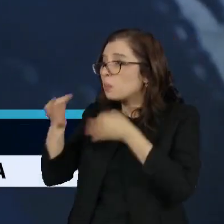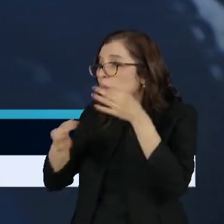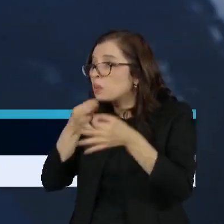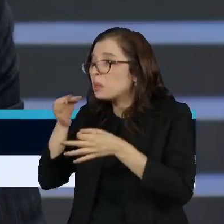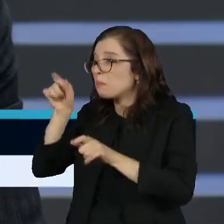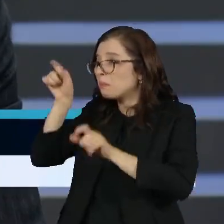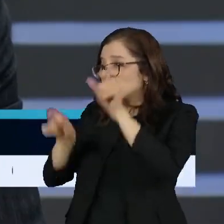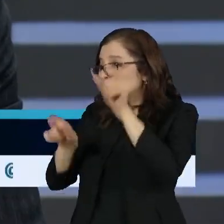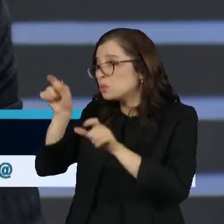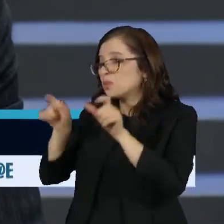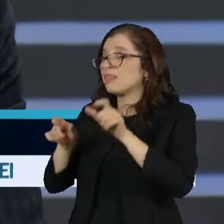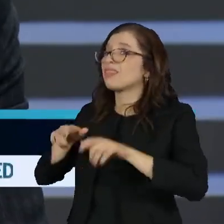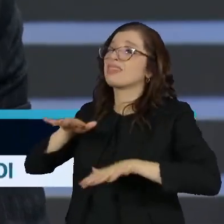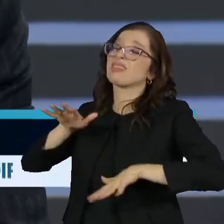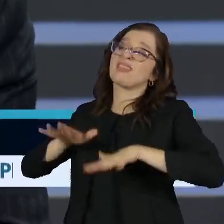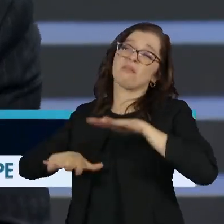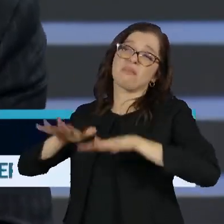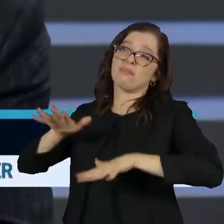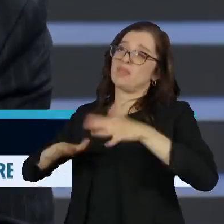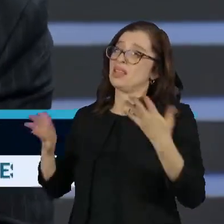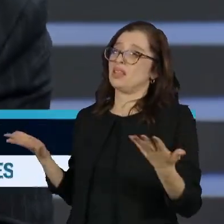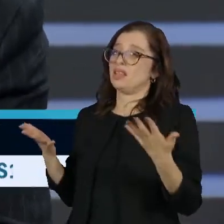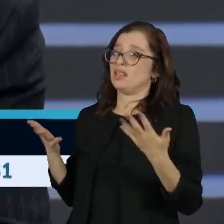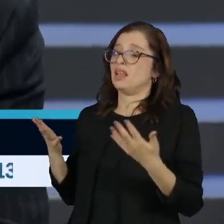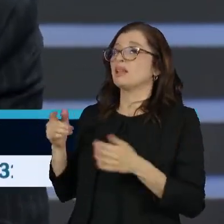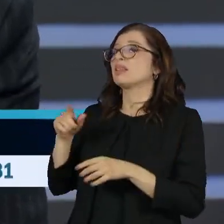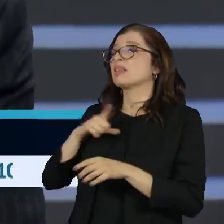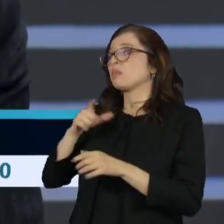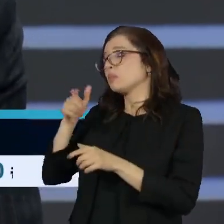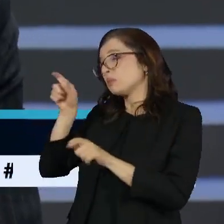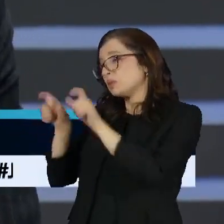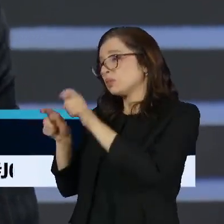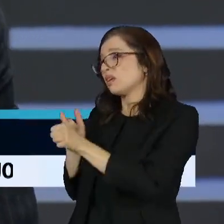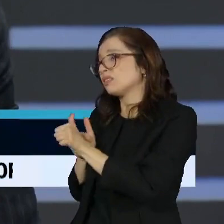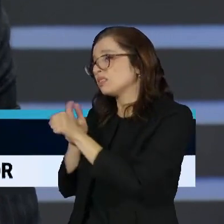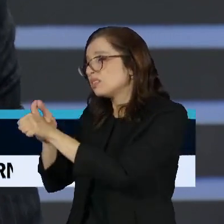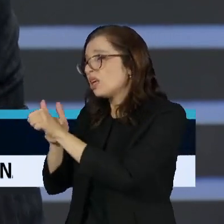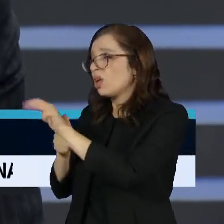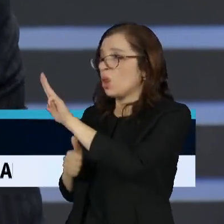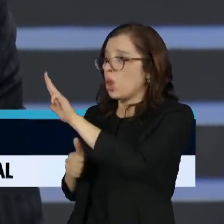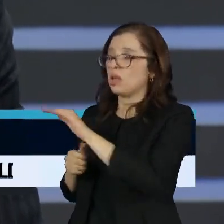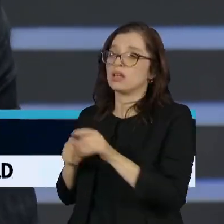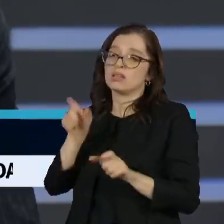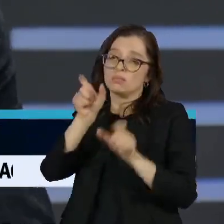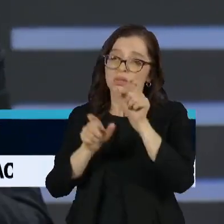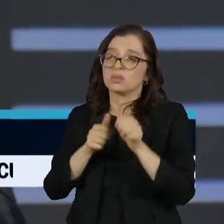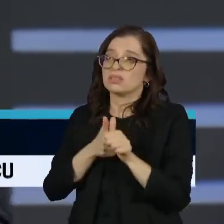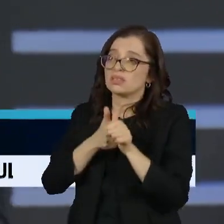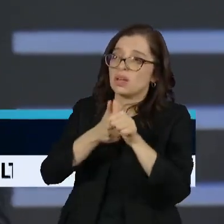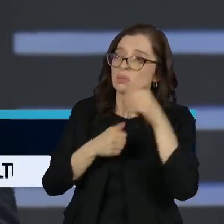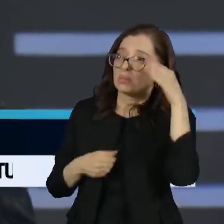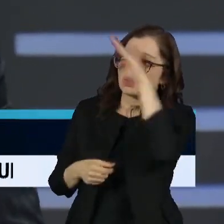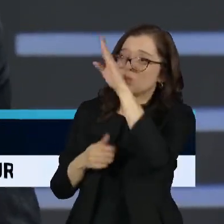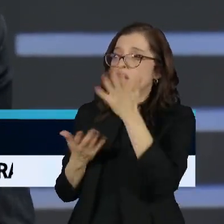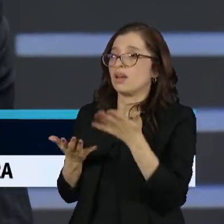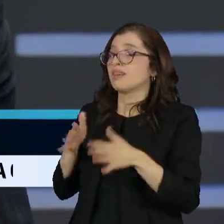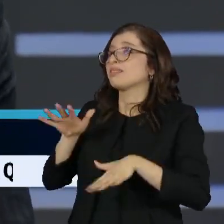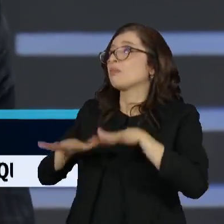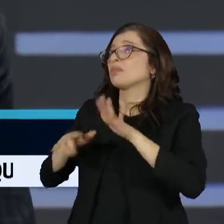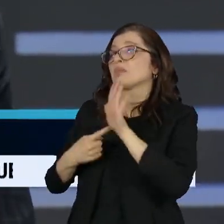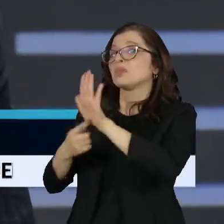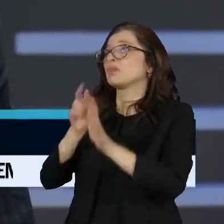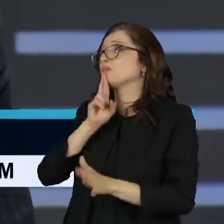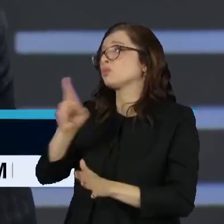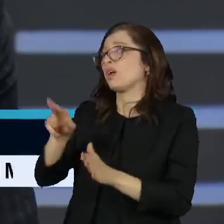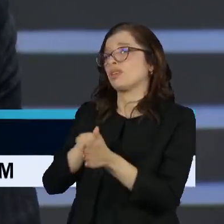brutalmente, mas melhorado, com a experiência política do governo Lula, que faz, às vezes, talvez se sobrepor à